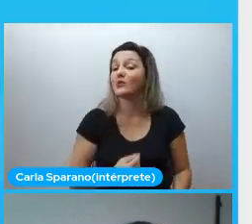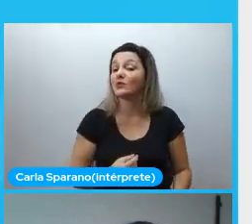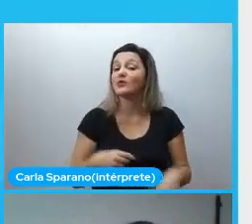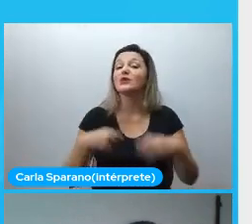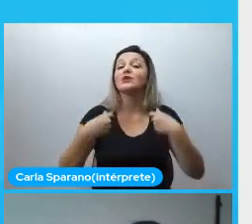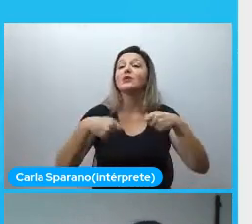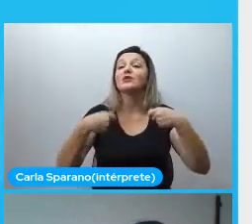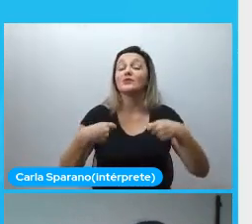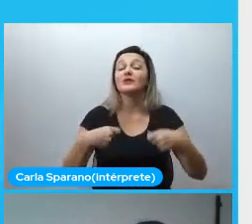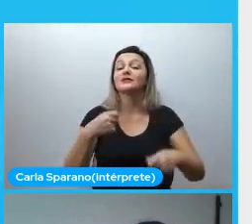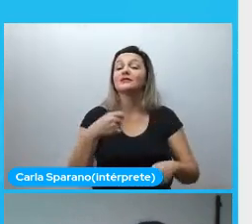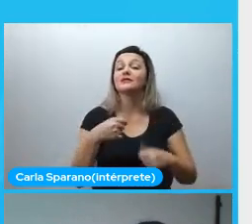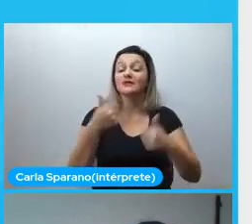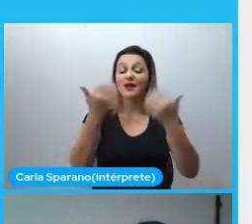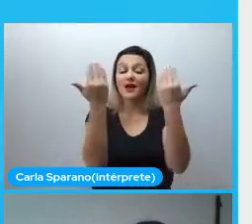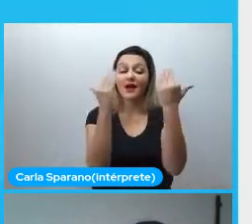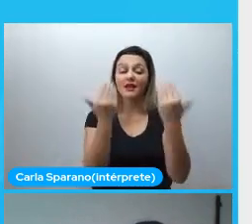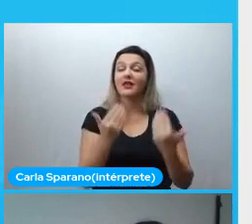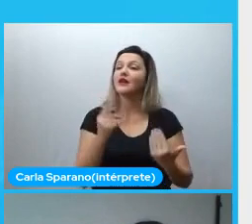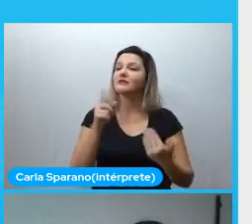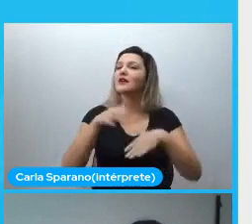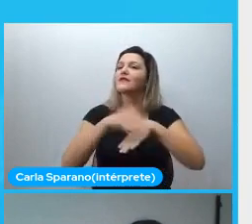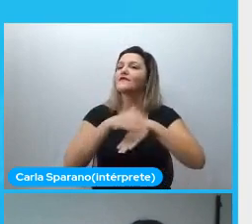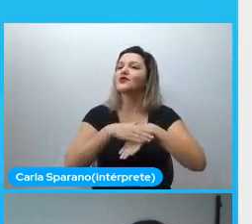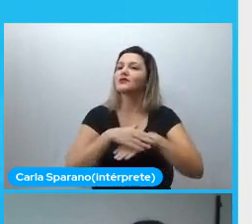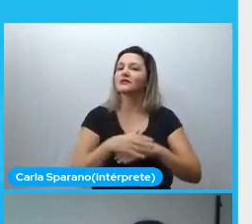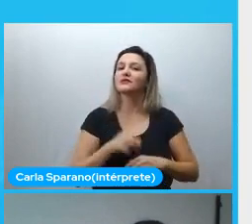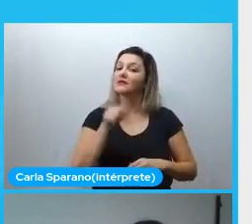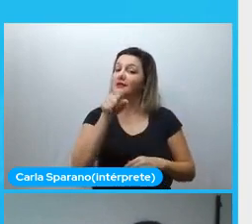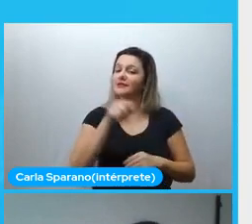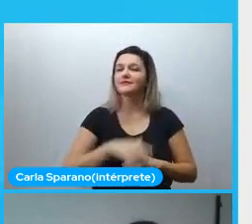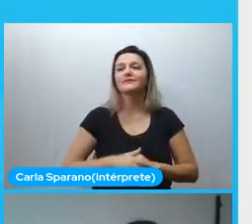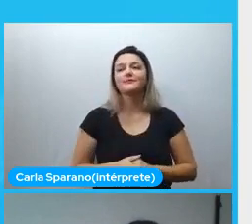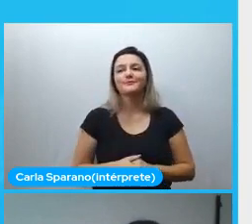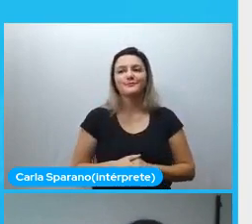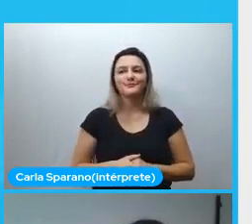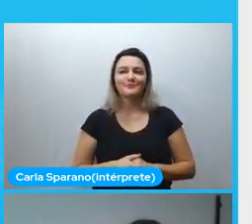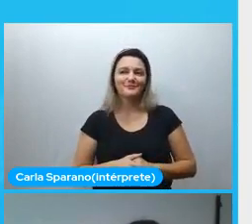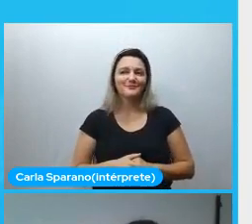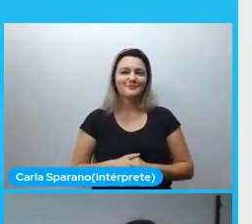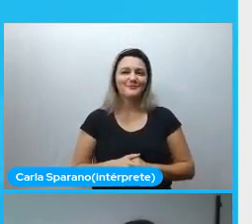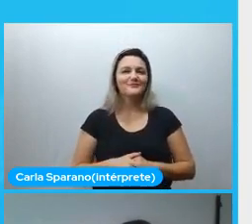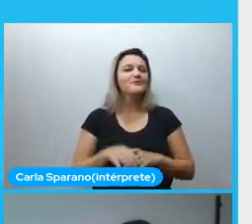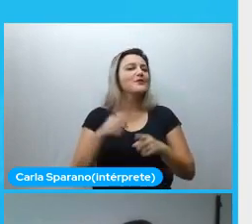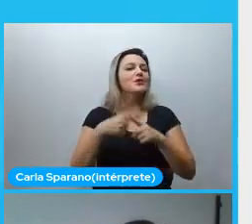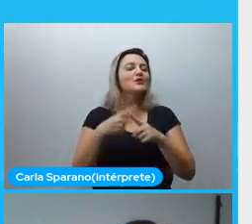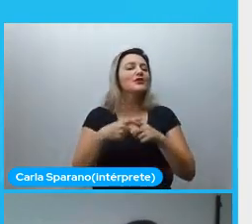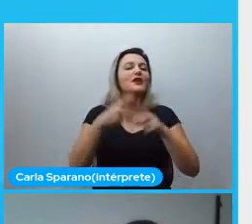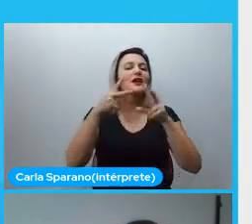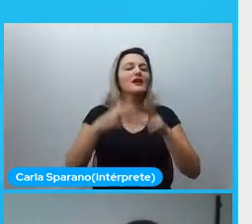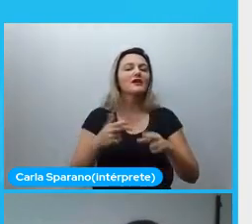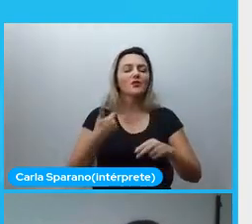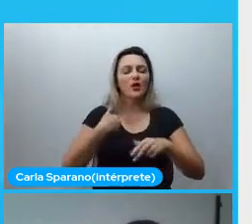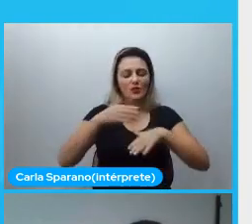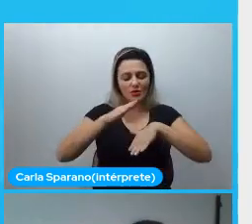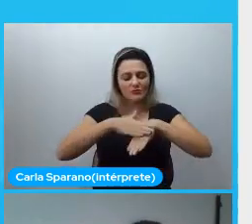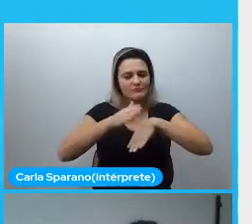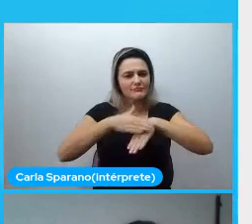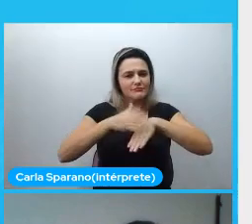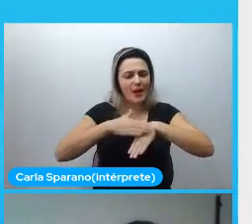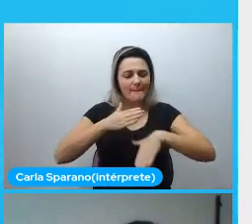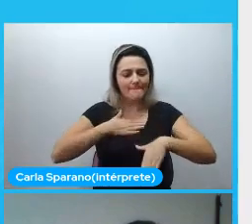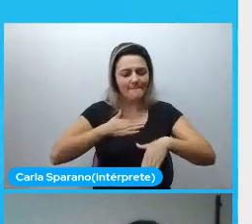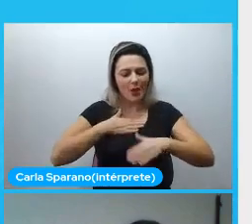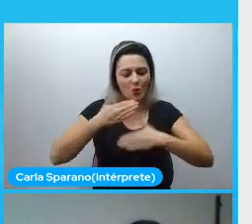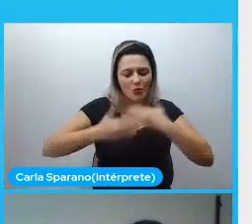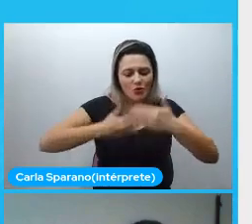é você. principalmente porque você se torna o dono do seu processo, você se enriquece de